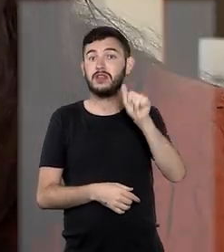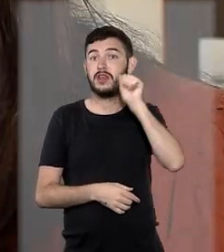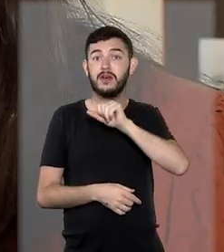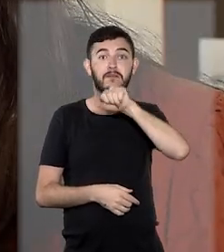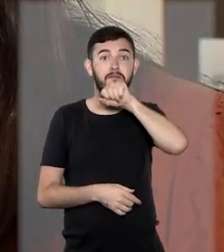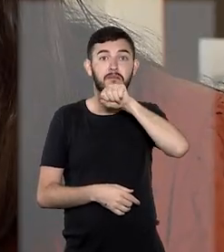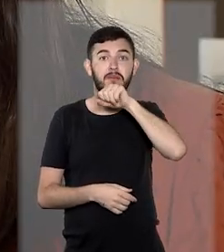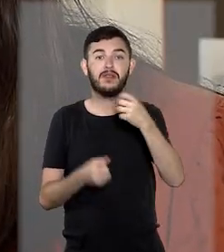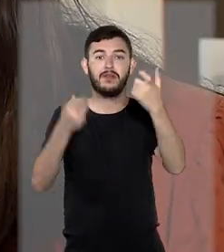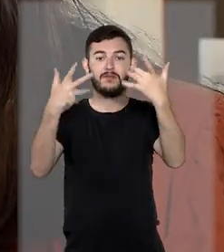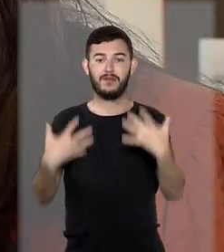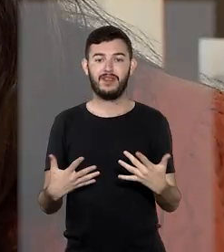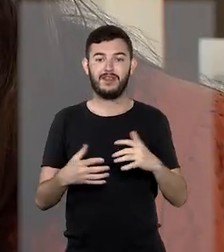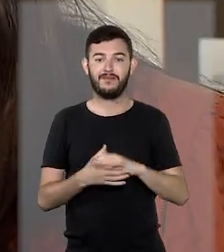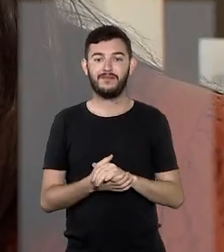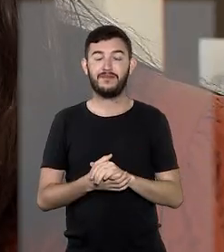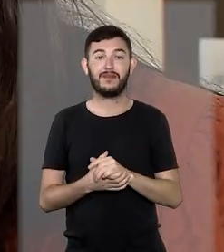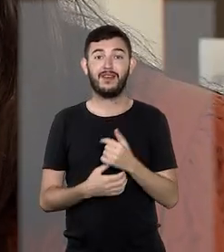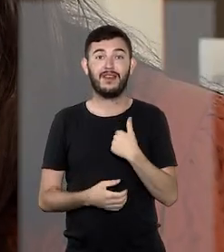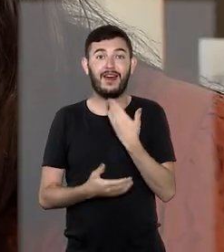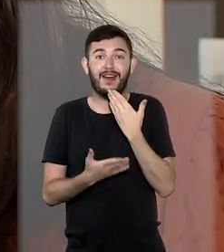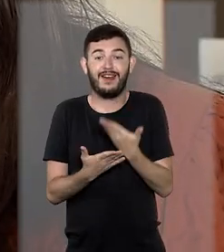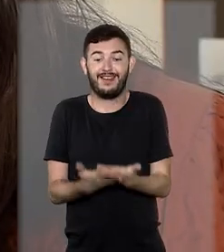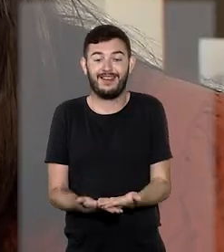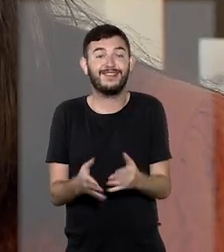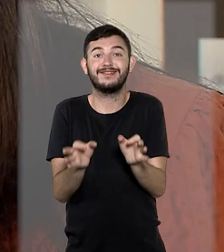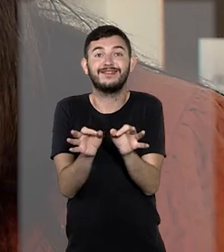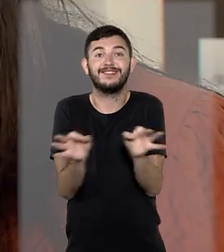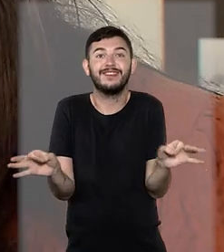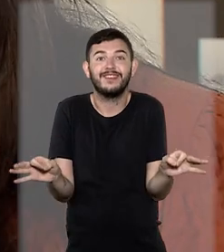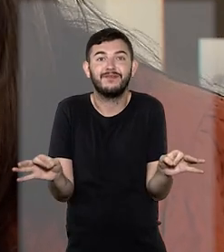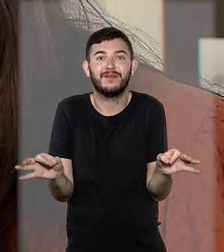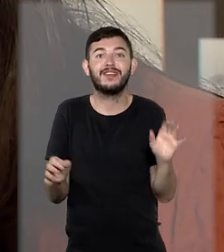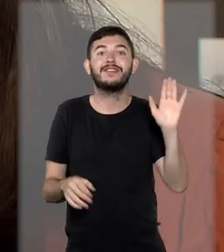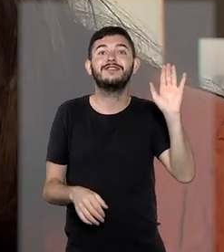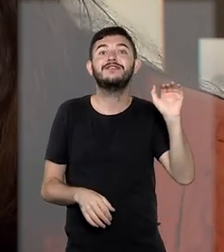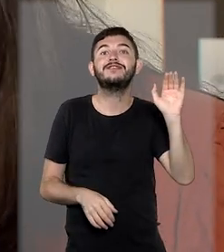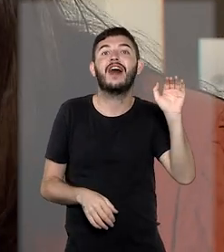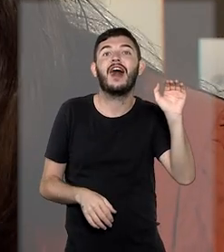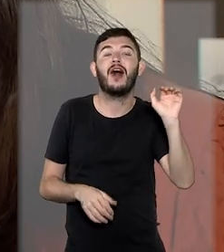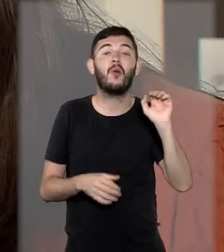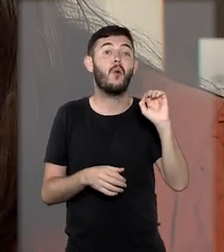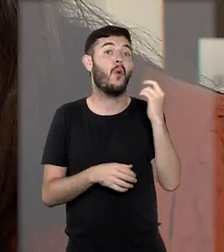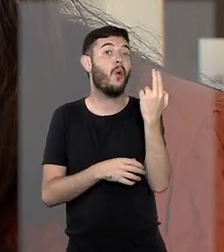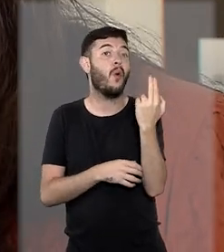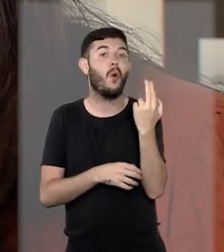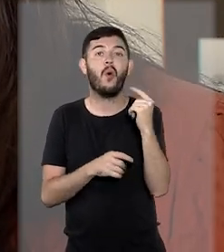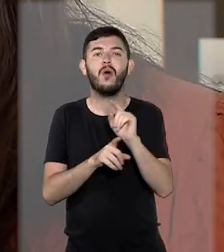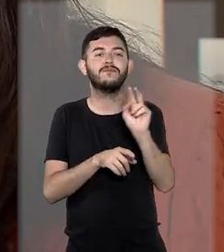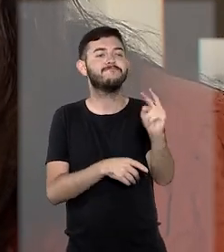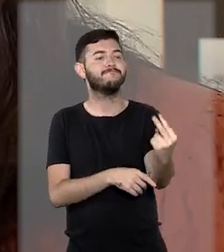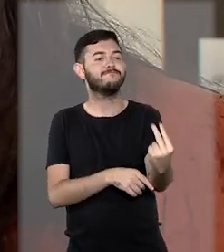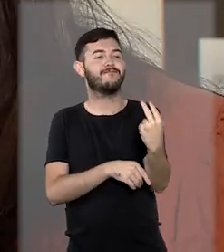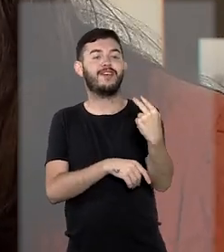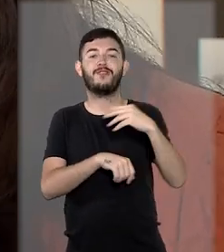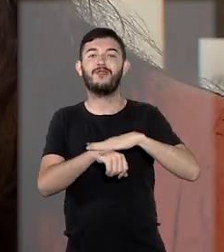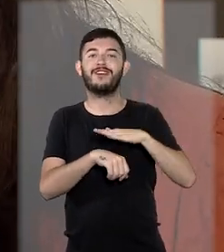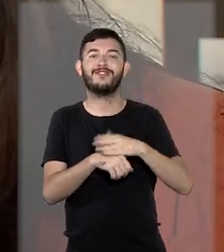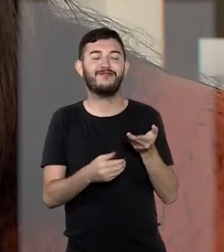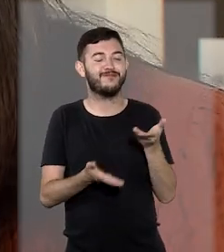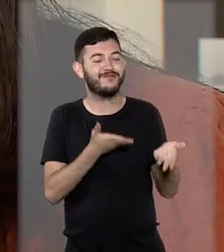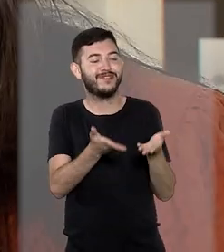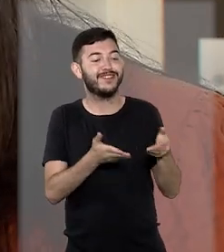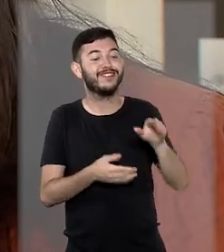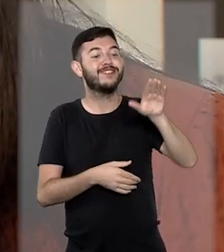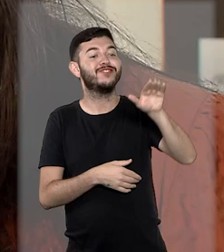rico. É sempre muito surpreendente, assim, sabe? Coisas simples, como dar um tchau ou como olhar para a gente,